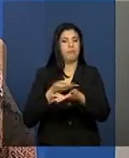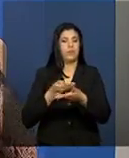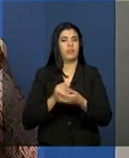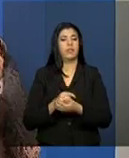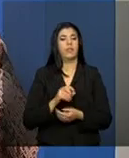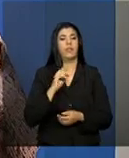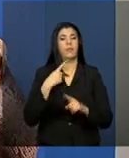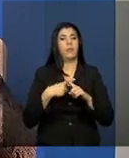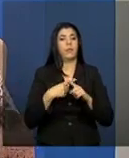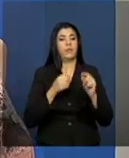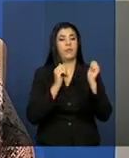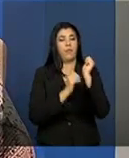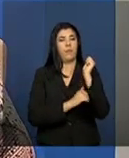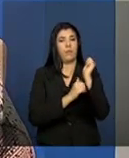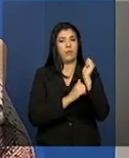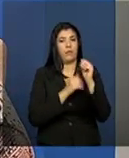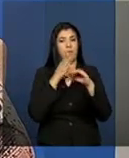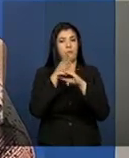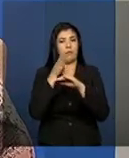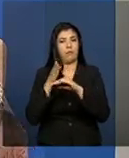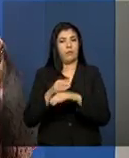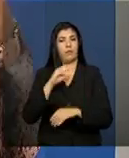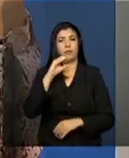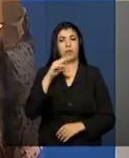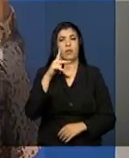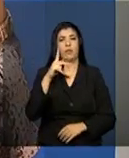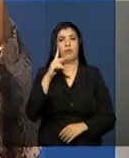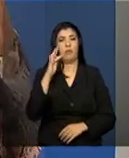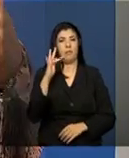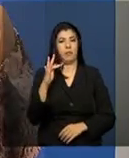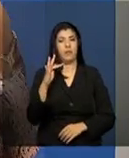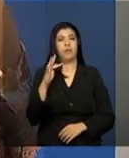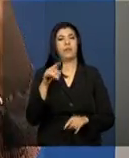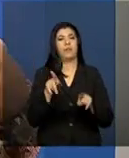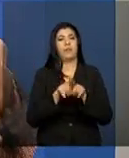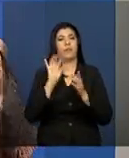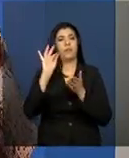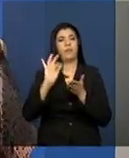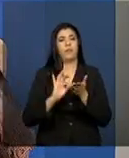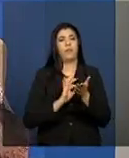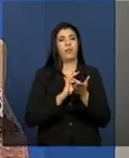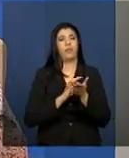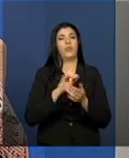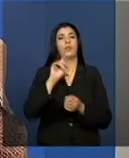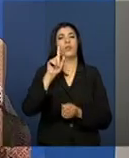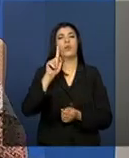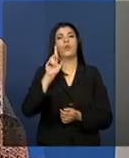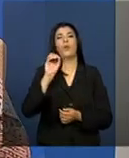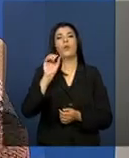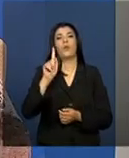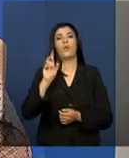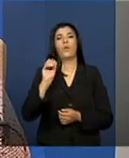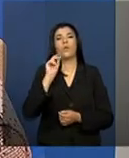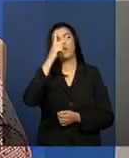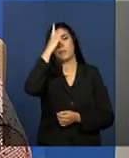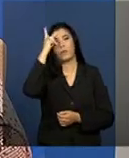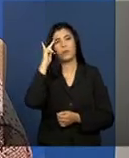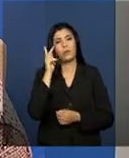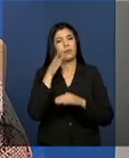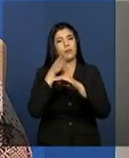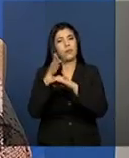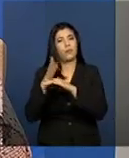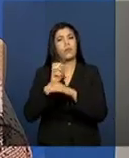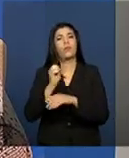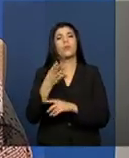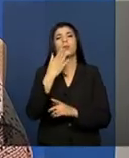acesso é feito pelo CPF da pessoa e fica registrado um log de quem acessou e quais as ações que as pessoas